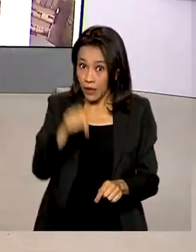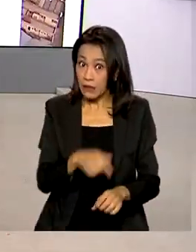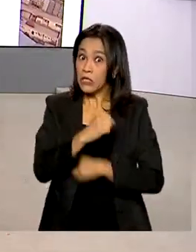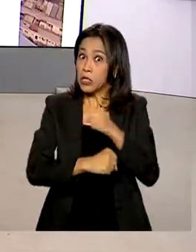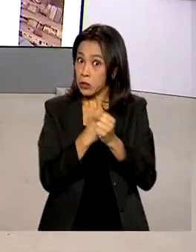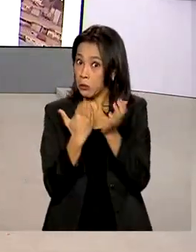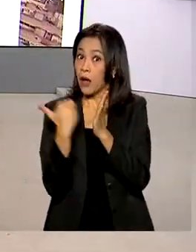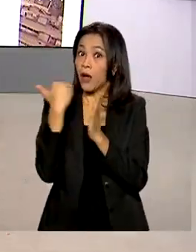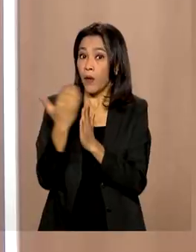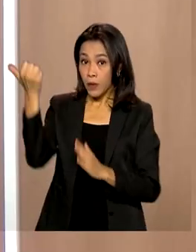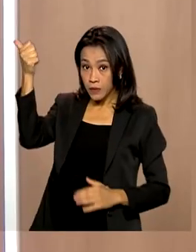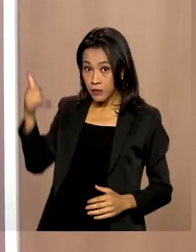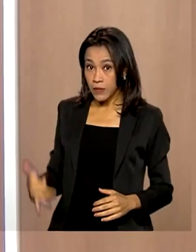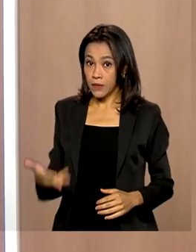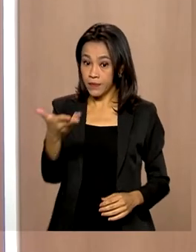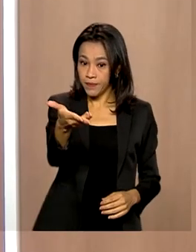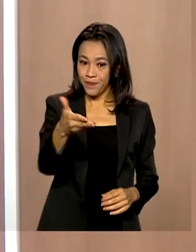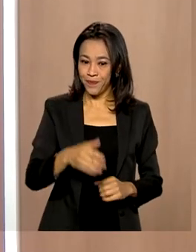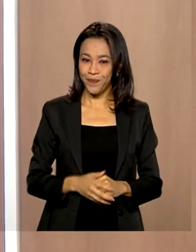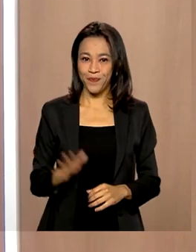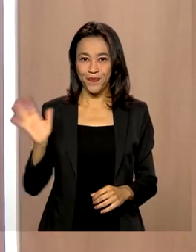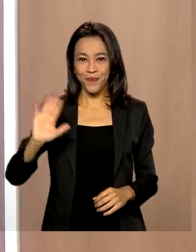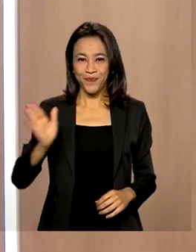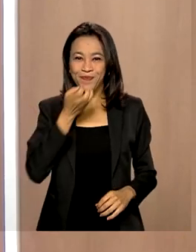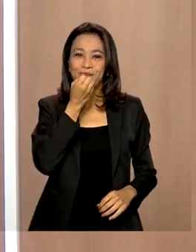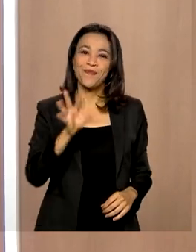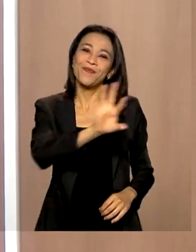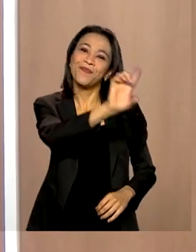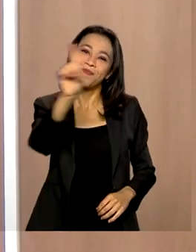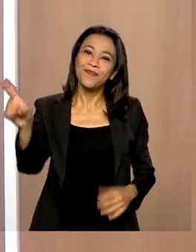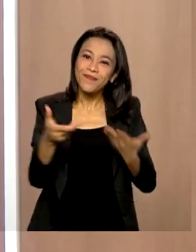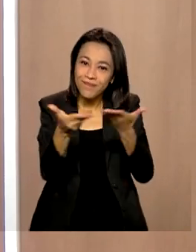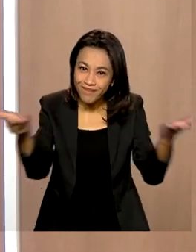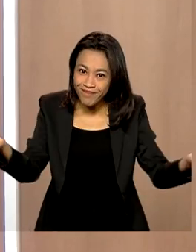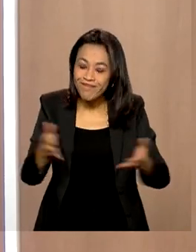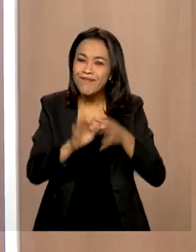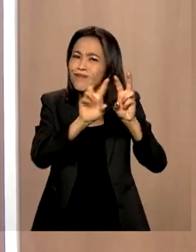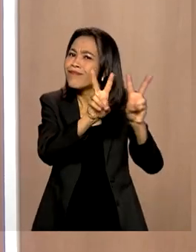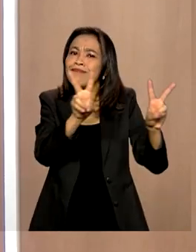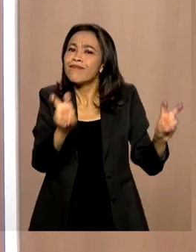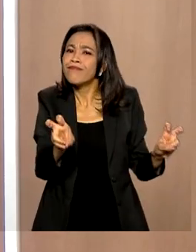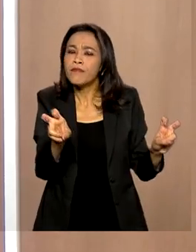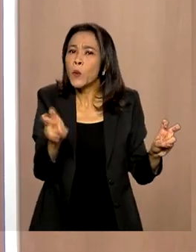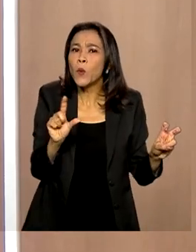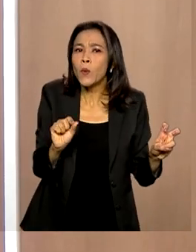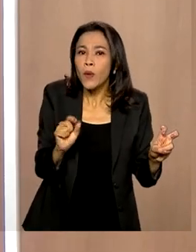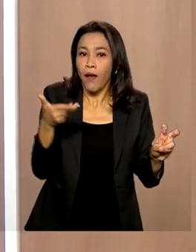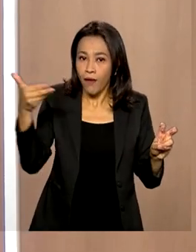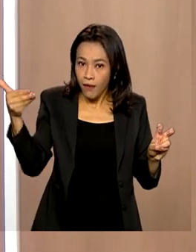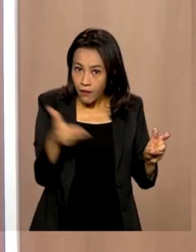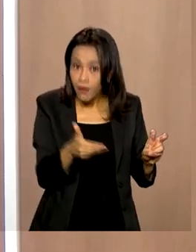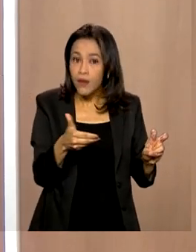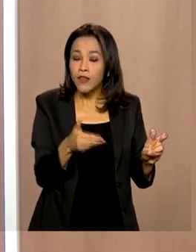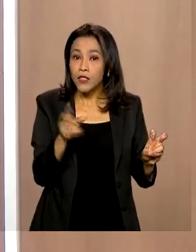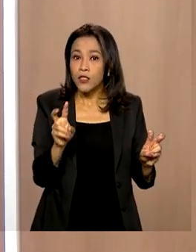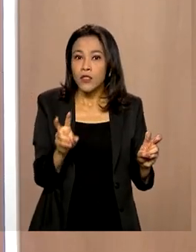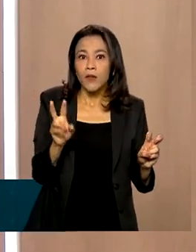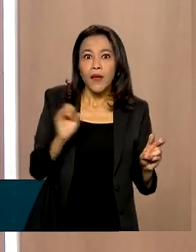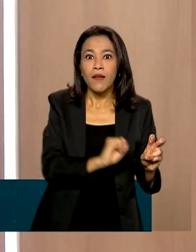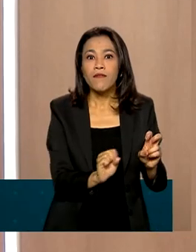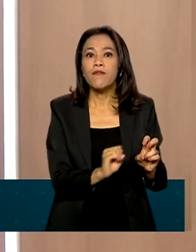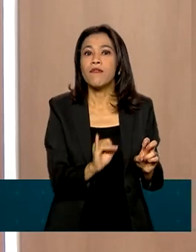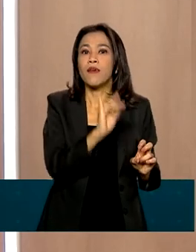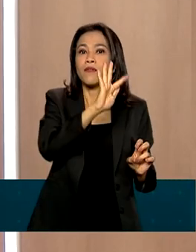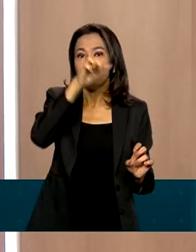Ricardo Caldas. Olá, bom dia a todos. O nosso tema de hoje é justamente a previsão para a inflação deste